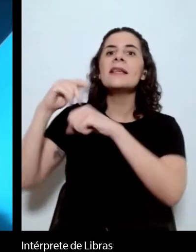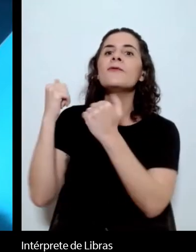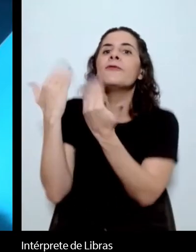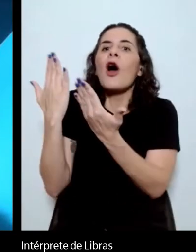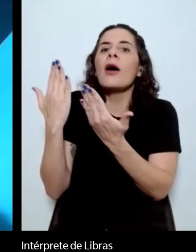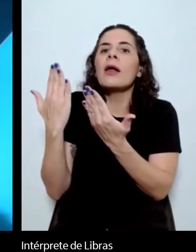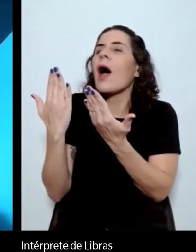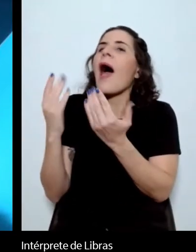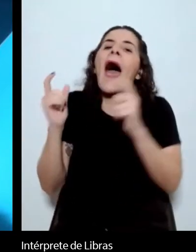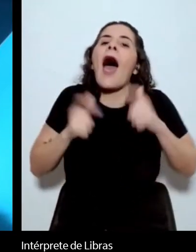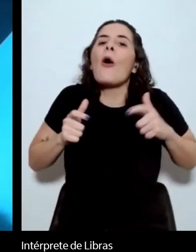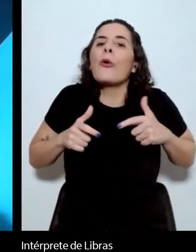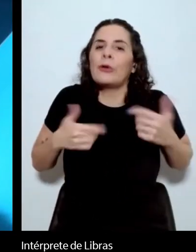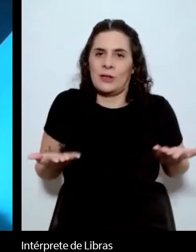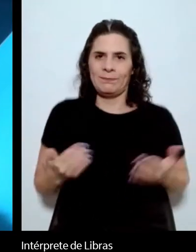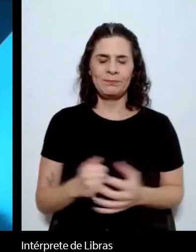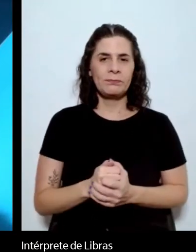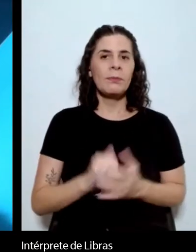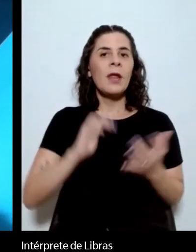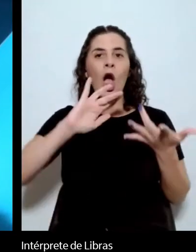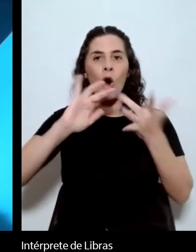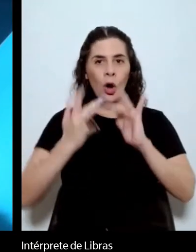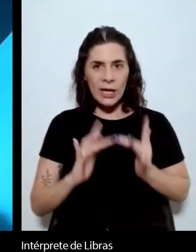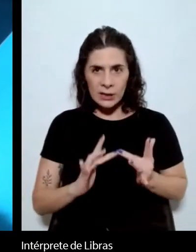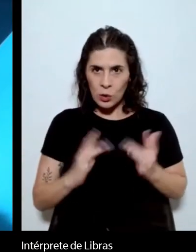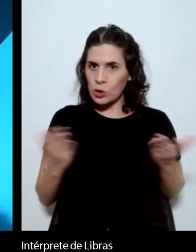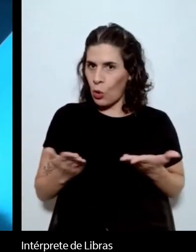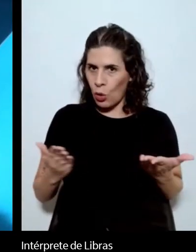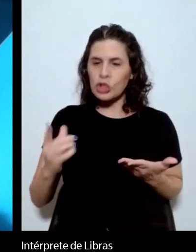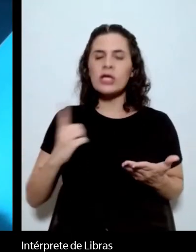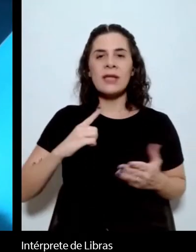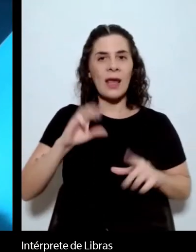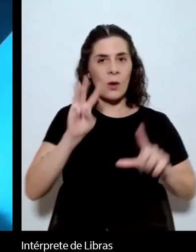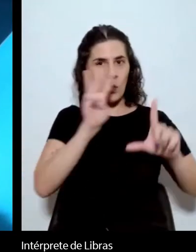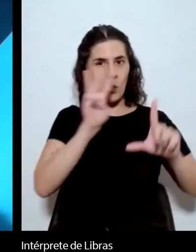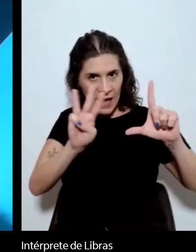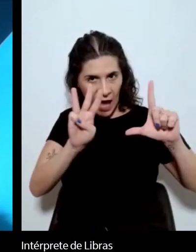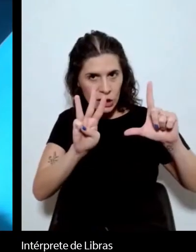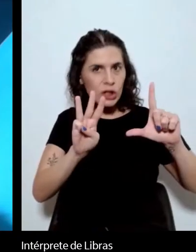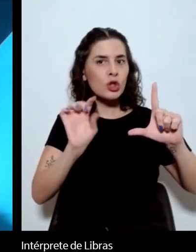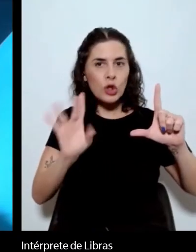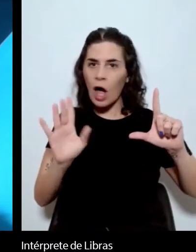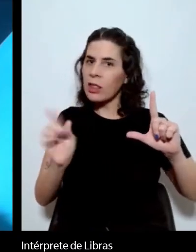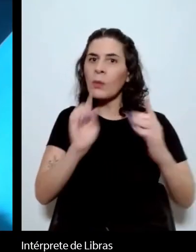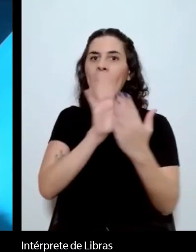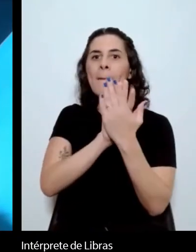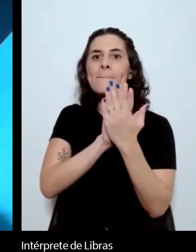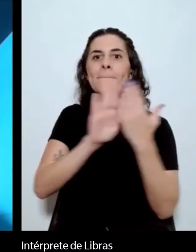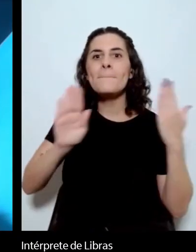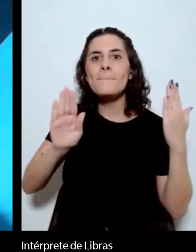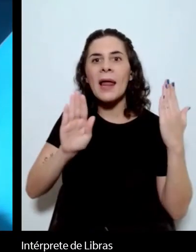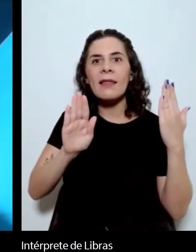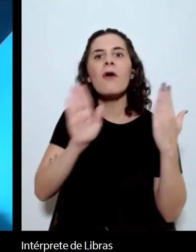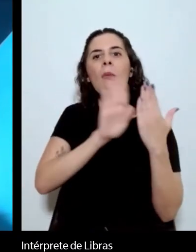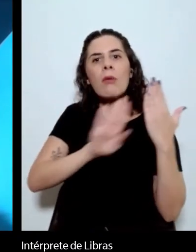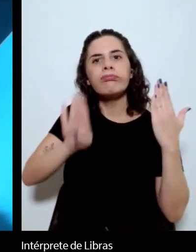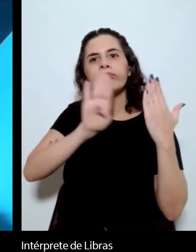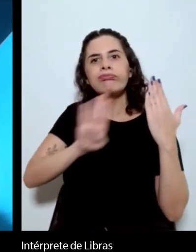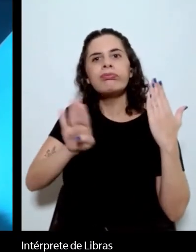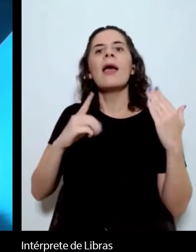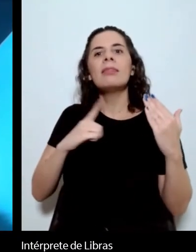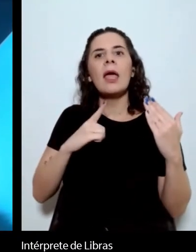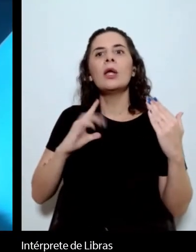hoje não exatamente um site, mas uma autêntica plataforma no Itaú Cultural. Pode ser pesquisado se se procura